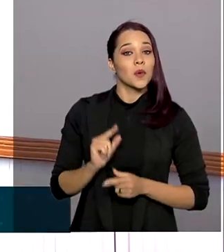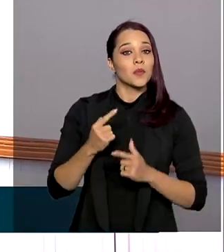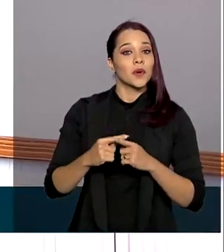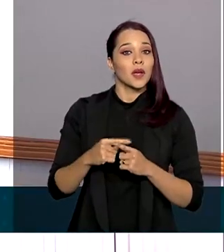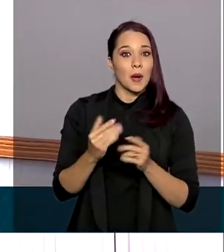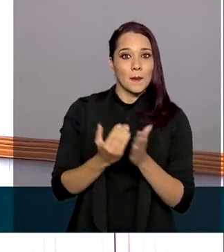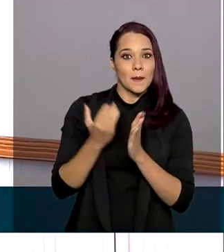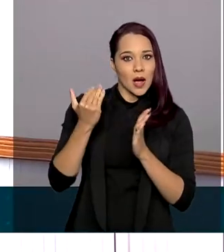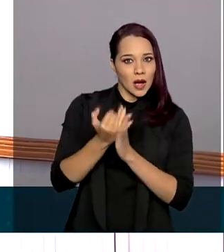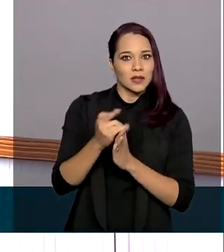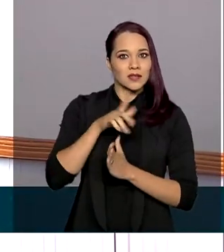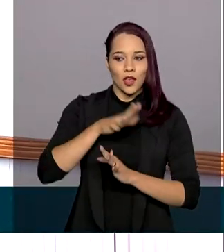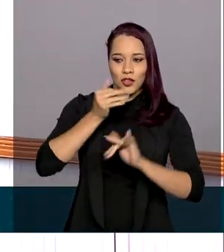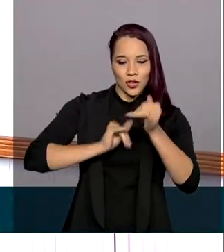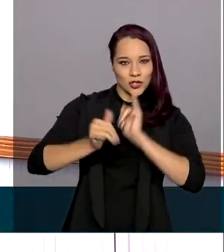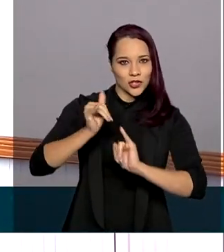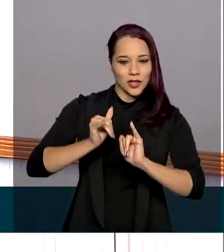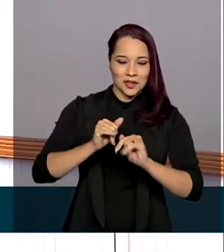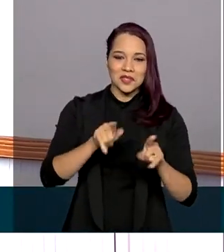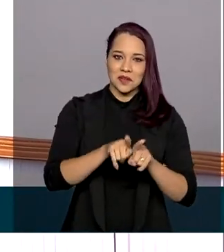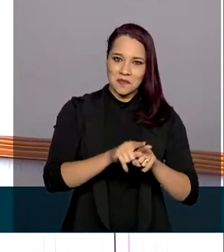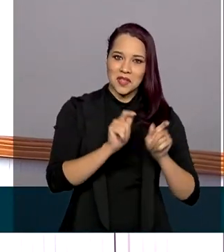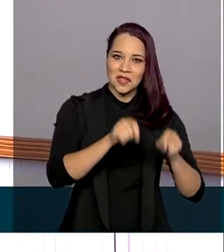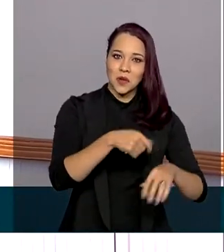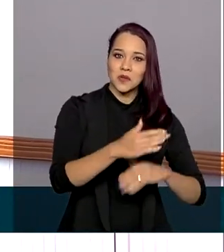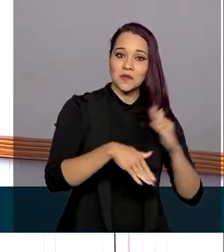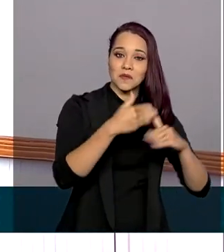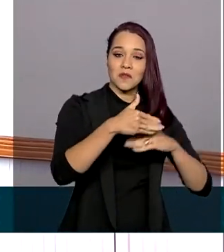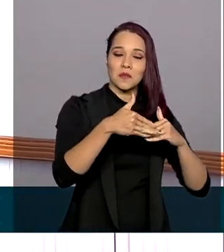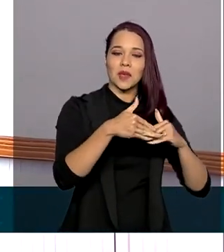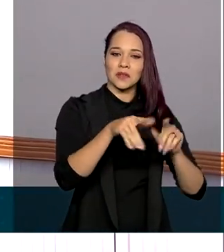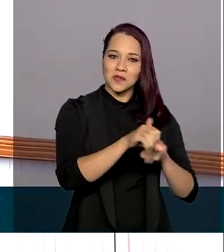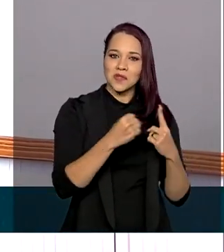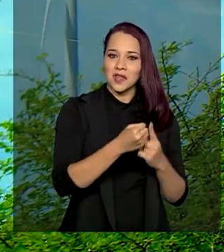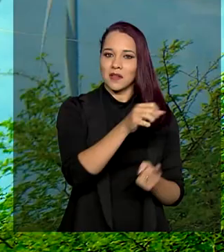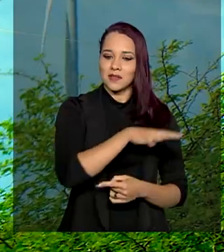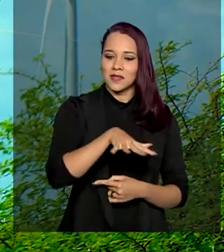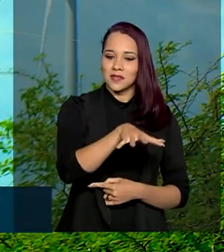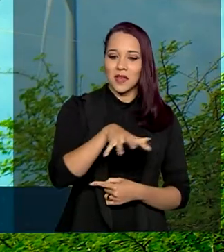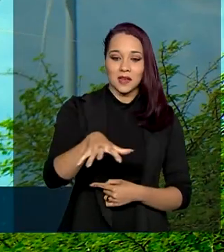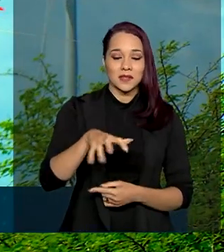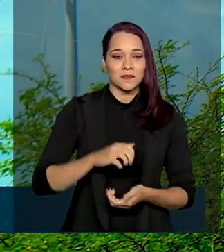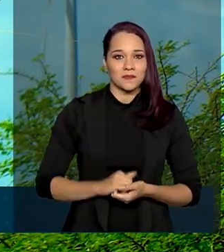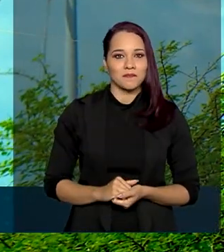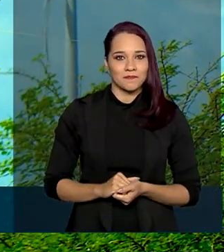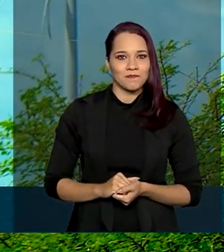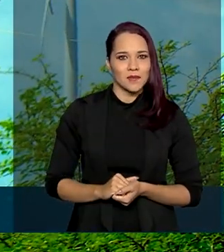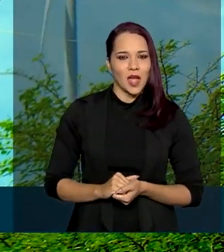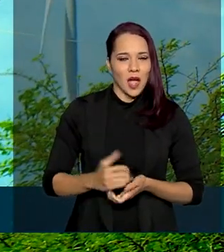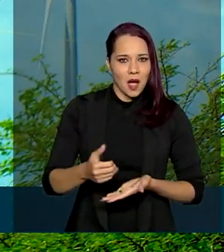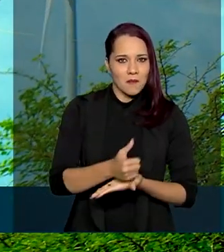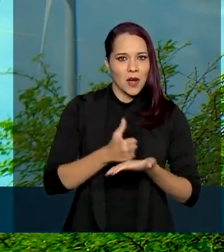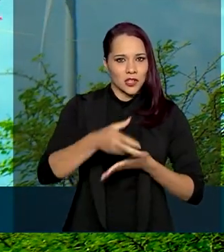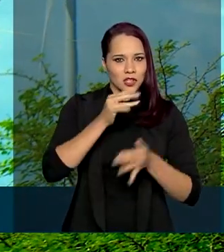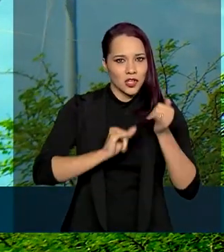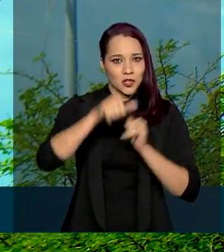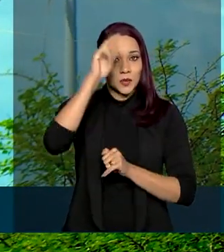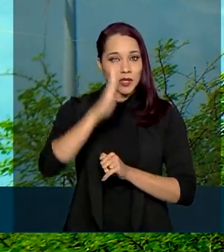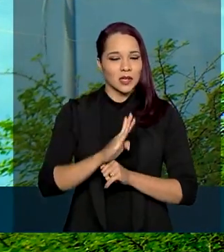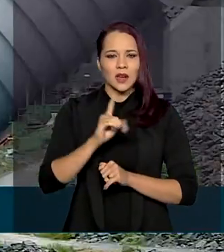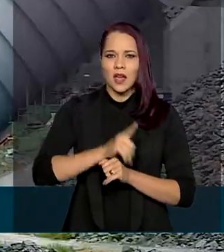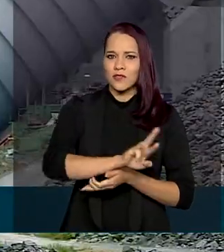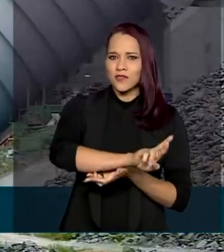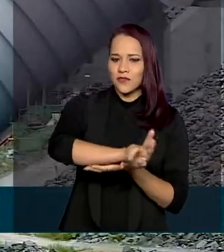você poder gerar energia, você pode fazer o desenvolvimento social dessas áreas. A matriz energética brasileira é